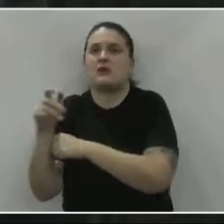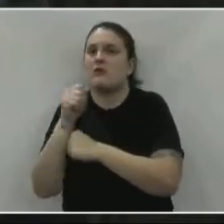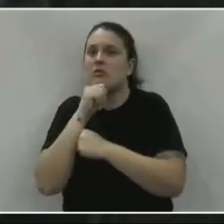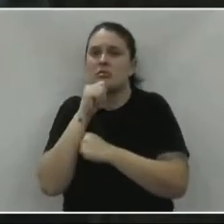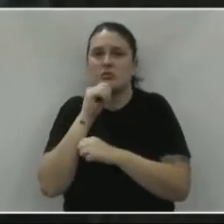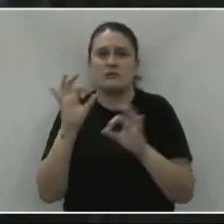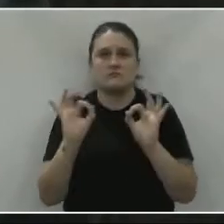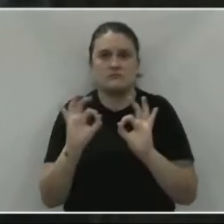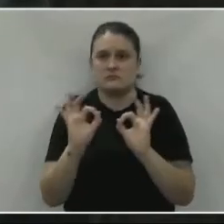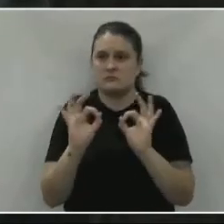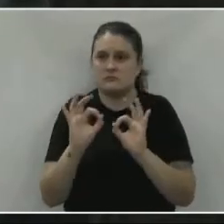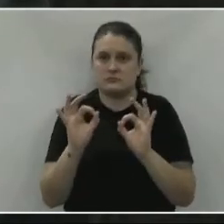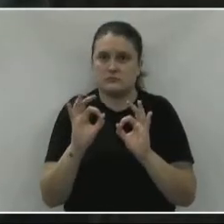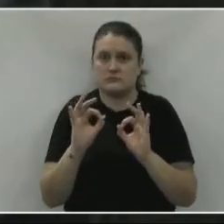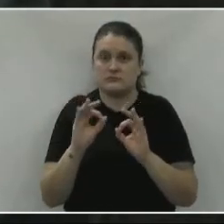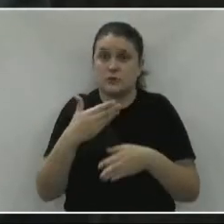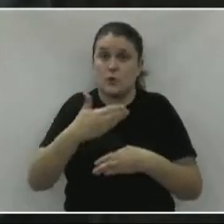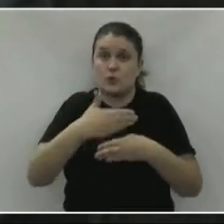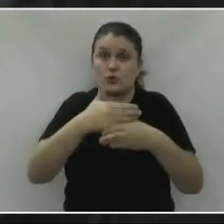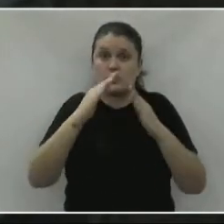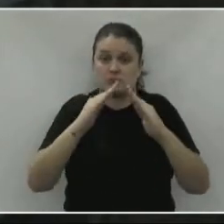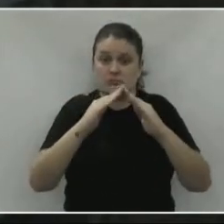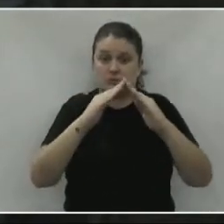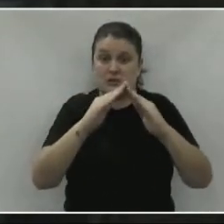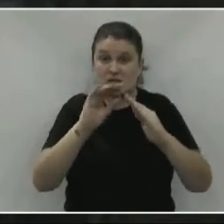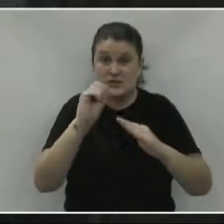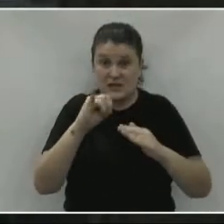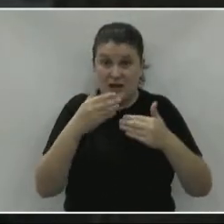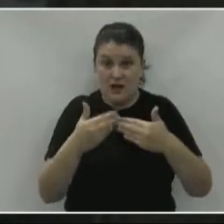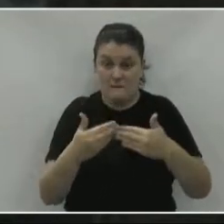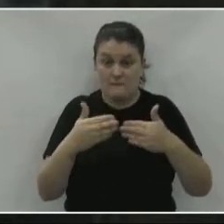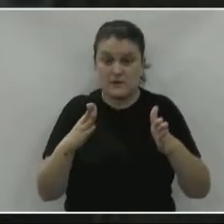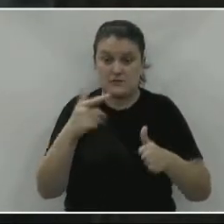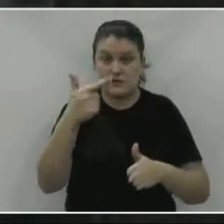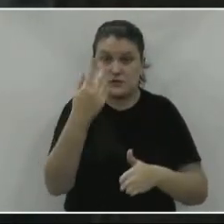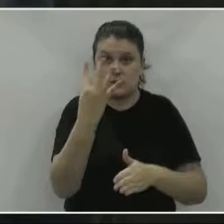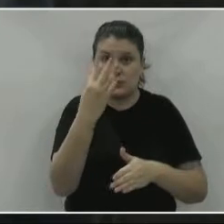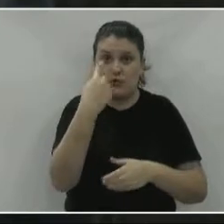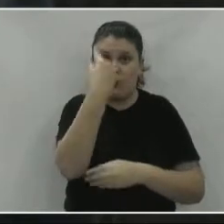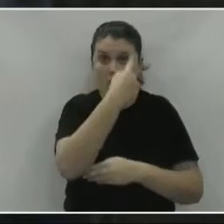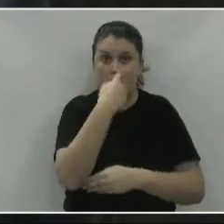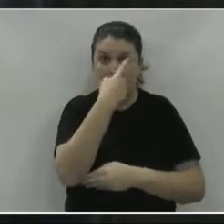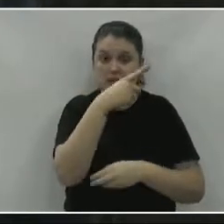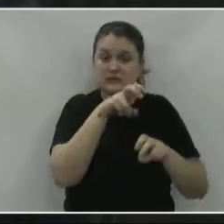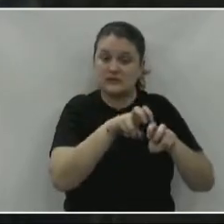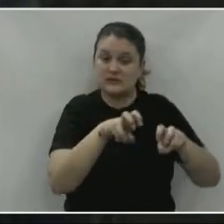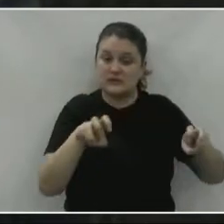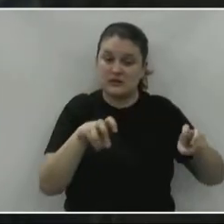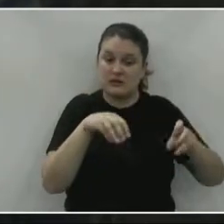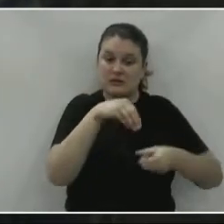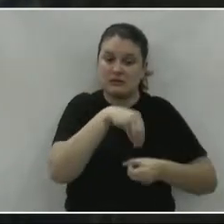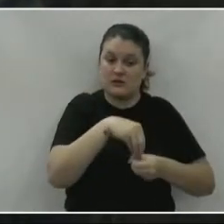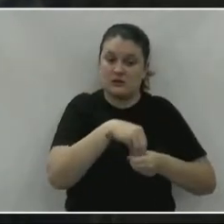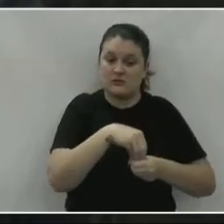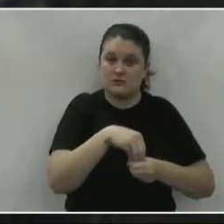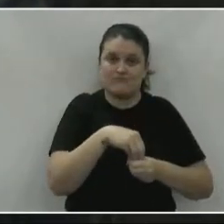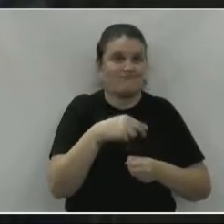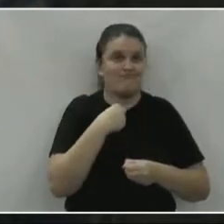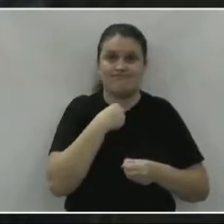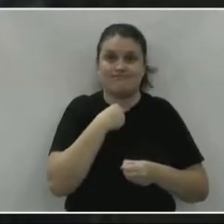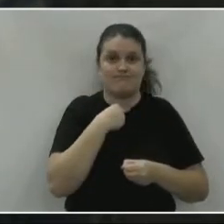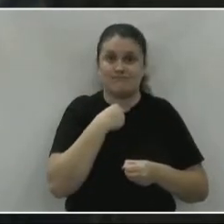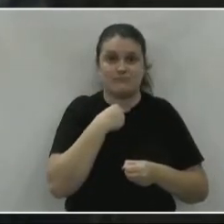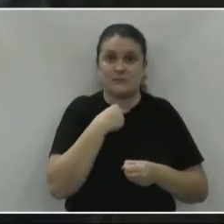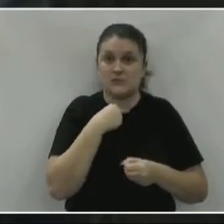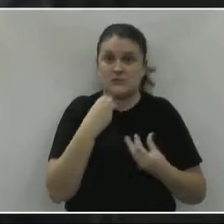essa questão. Se fosse feito 24 horas, as pessoas poderiam ficar para o lado de dentro, mas não é possível. Então será